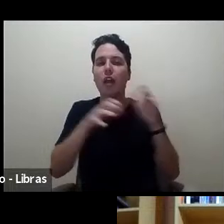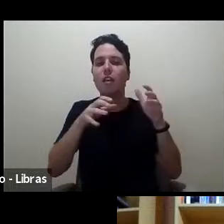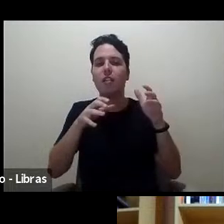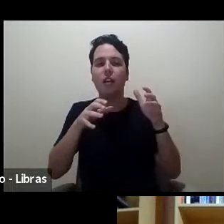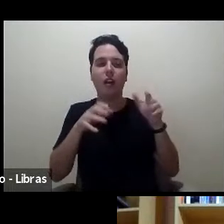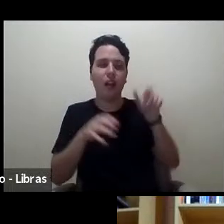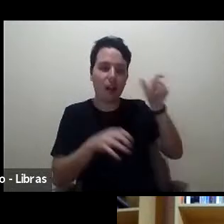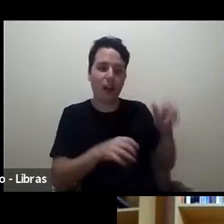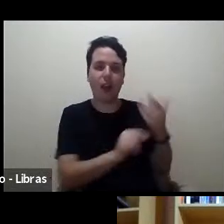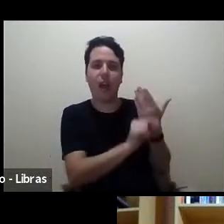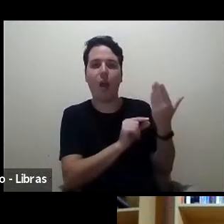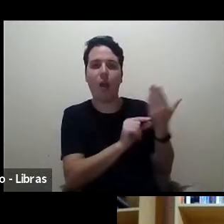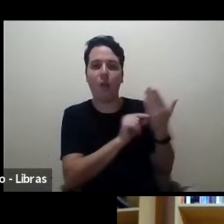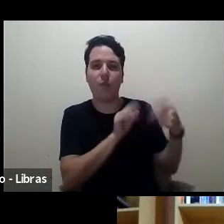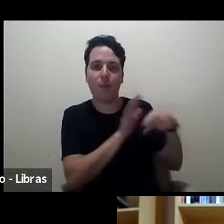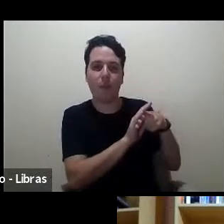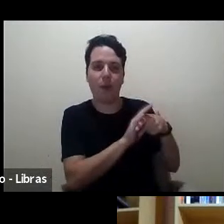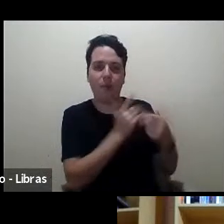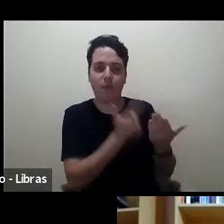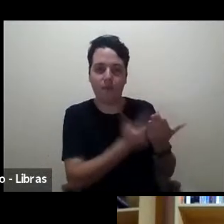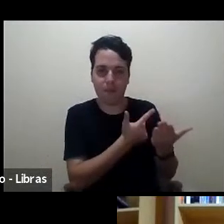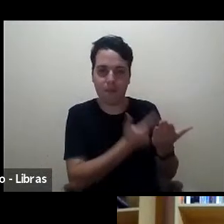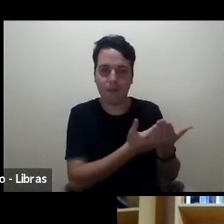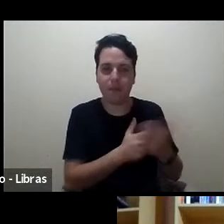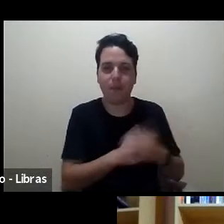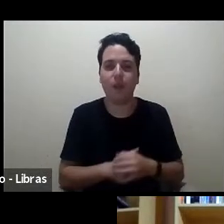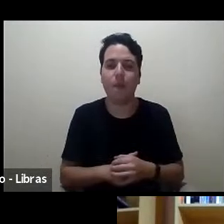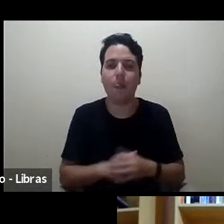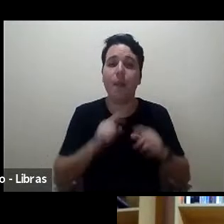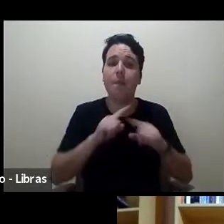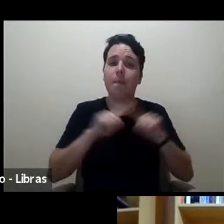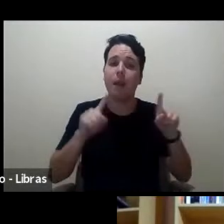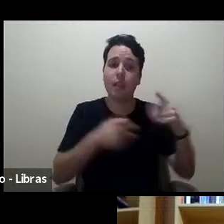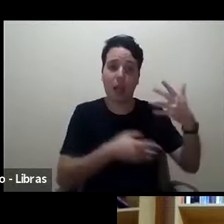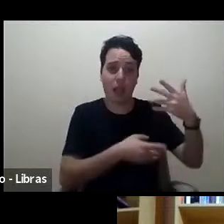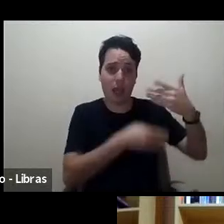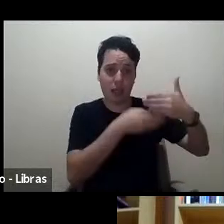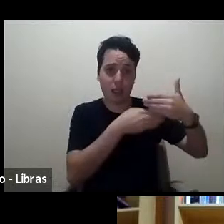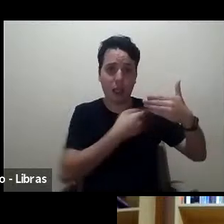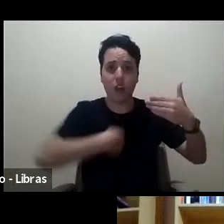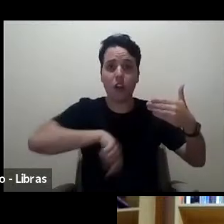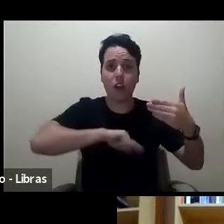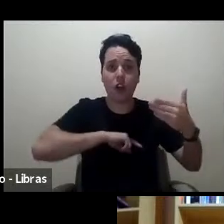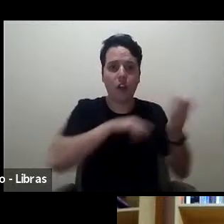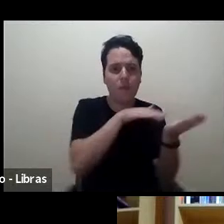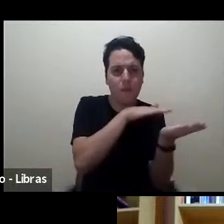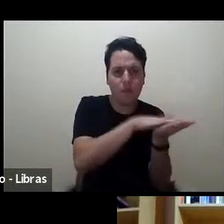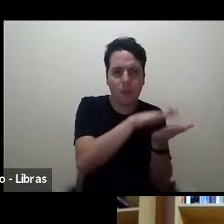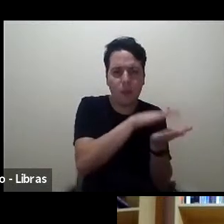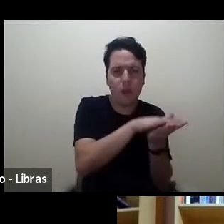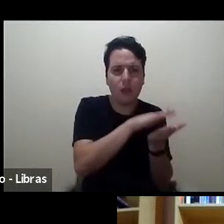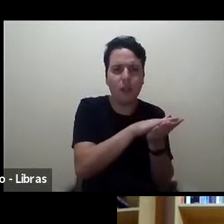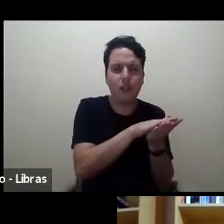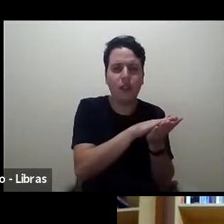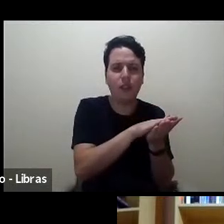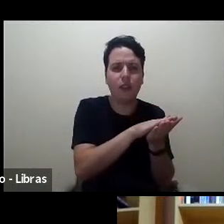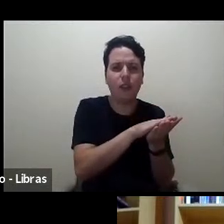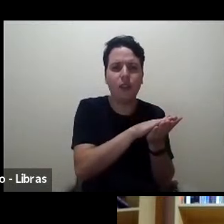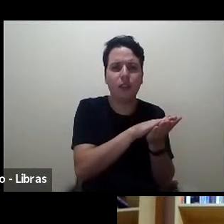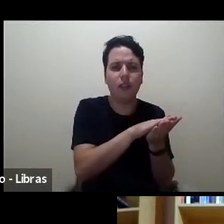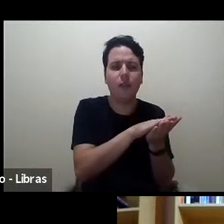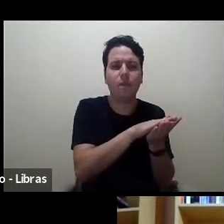autor, autora do livro. Mas as resenhas que nós publicamos chegam muito, muito às